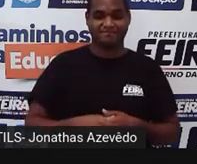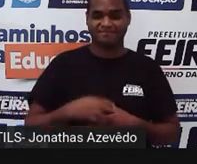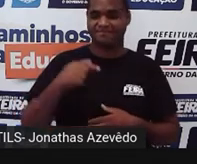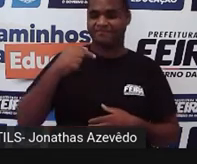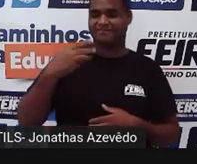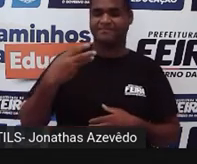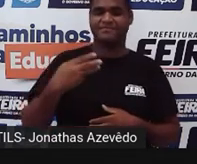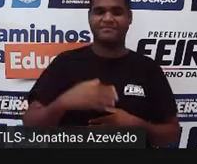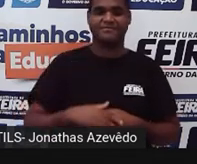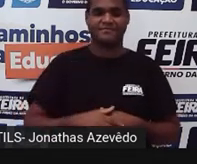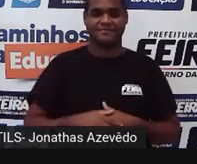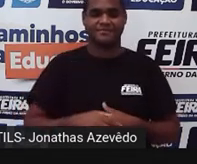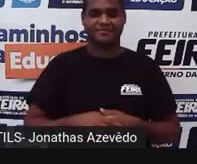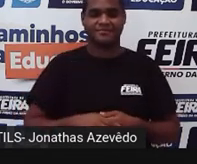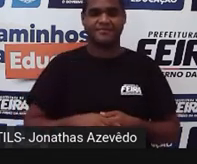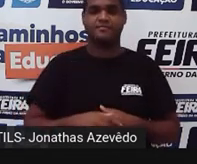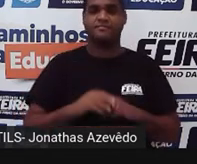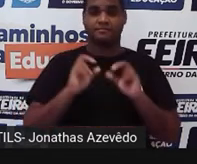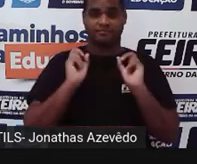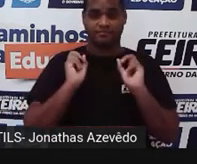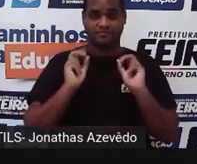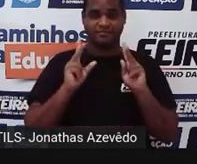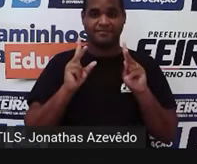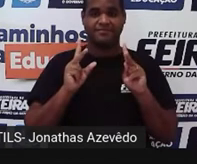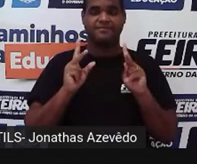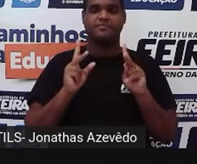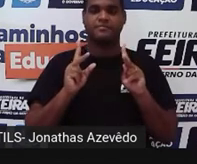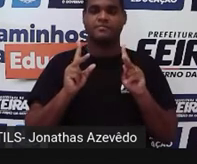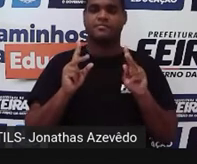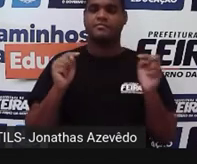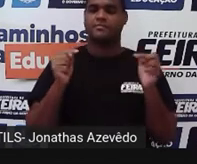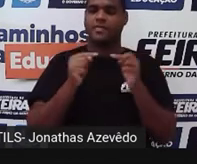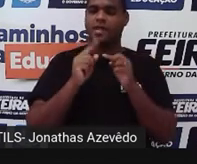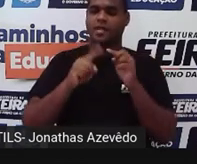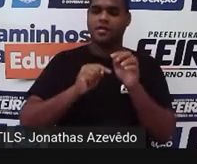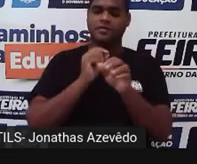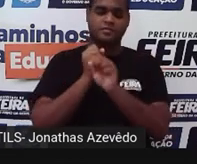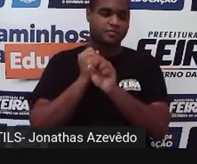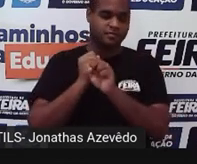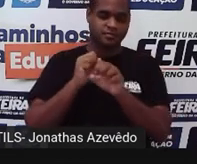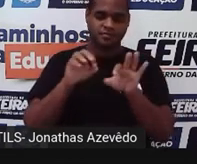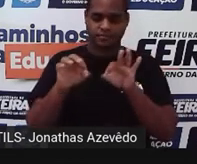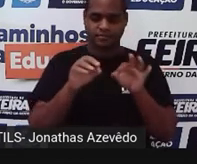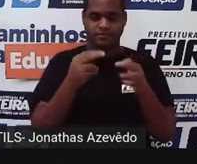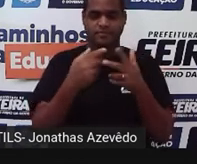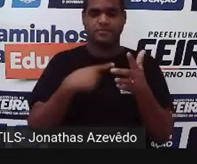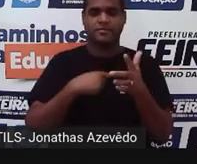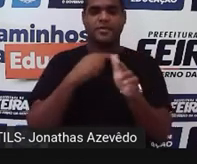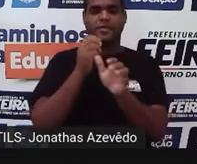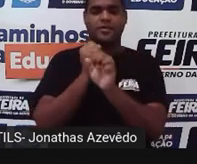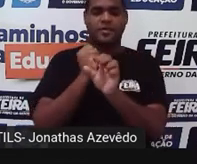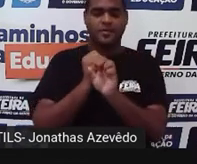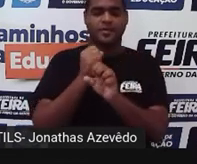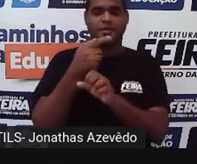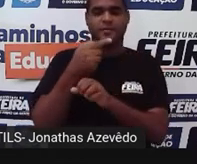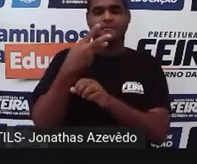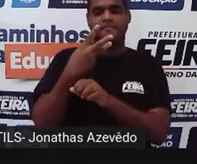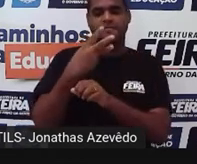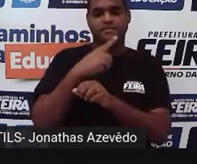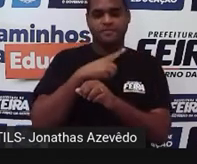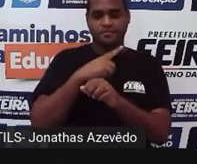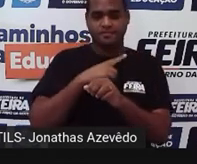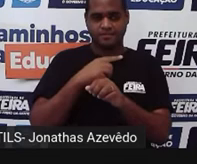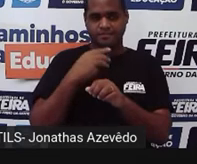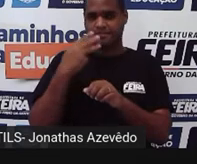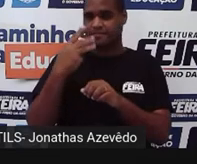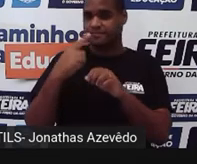Tá bom? Tranquilo? Então essas continhas que a gente fez aí, tudo dá 73. 3